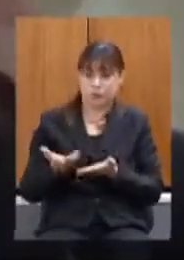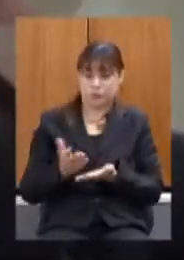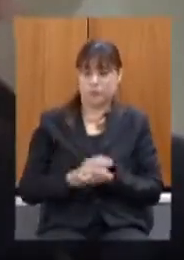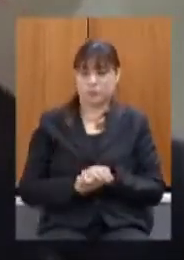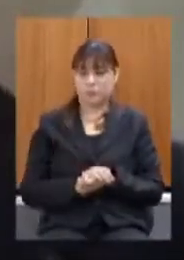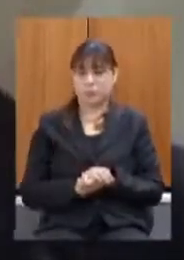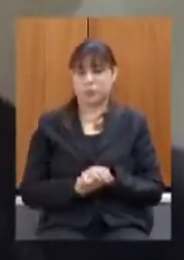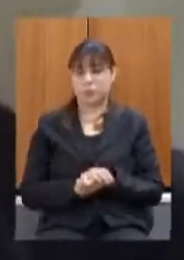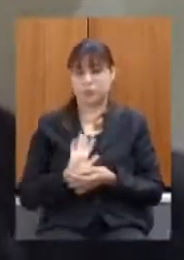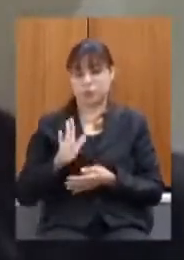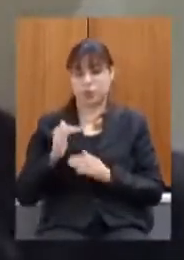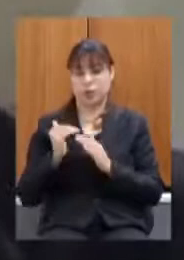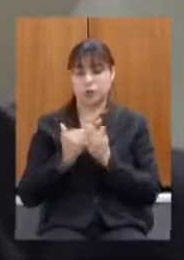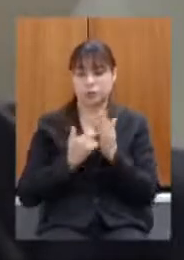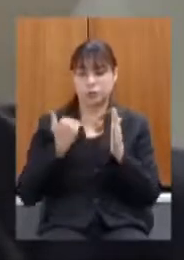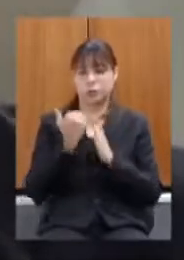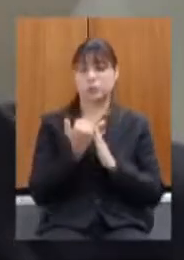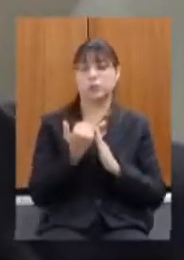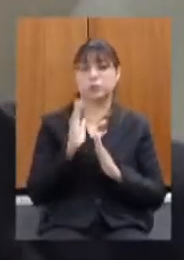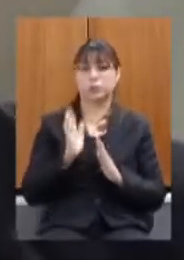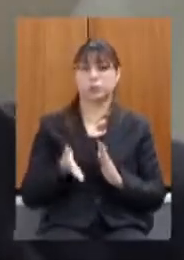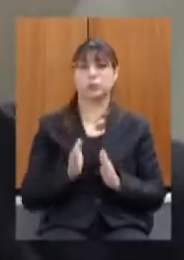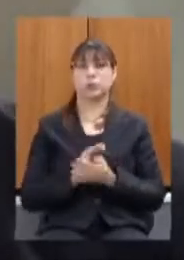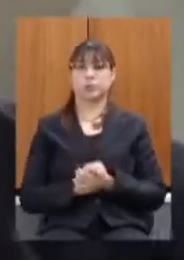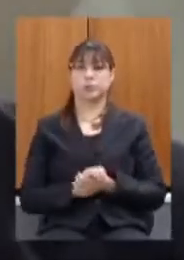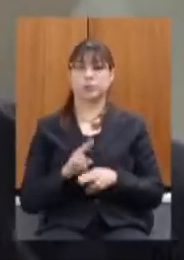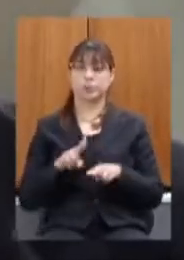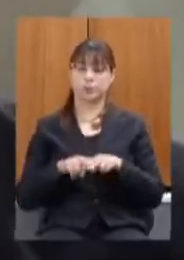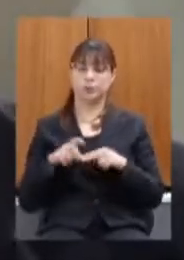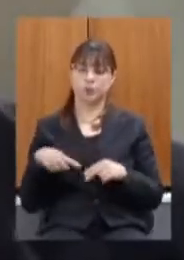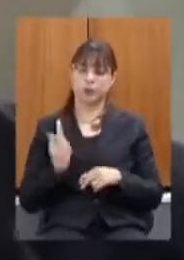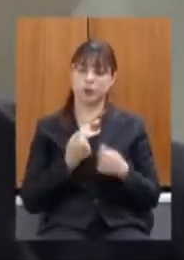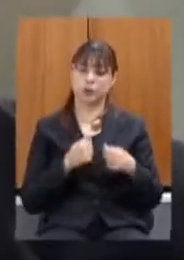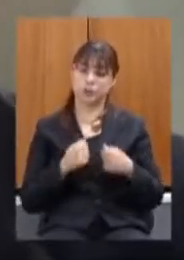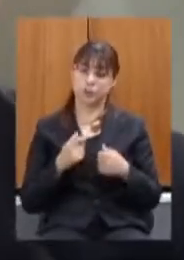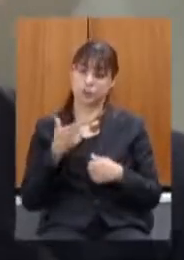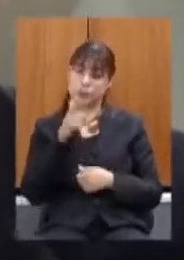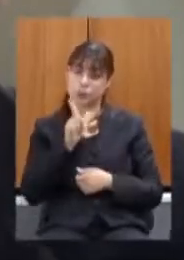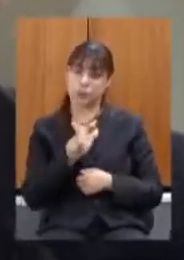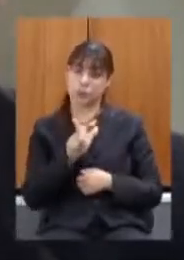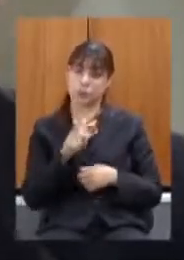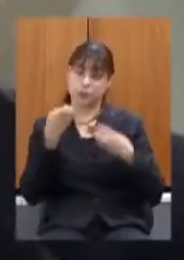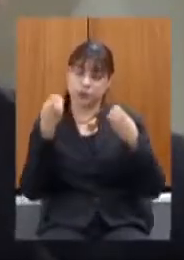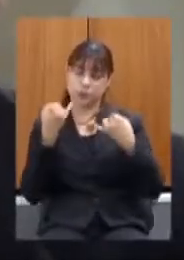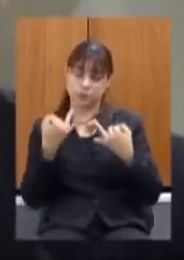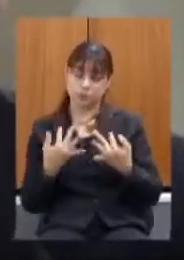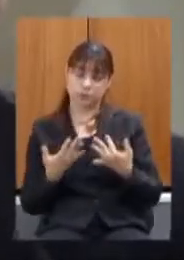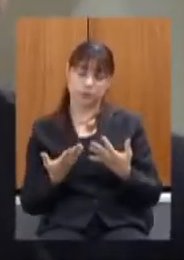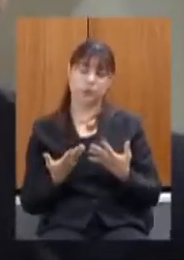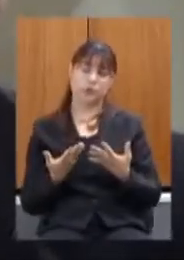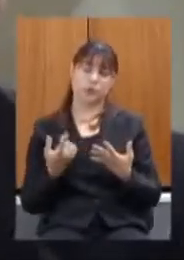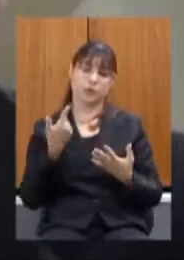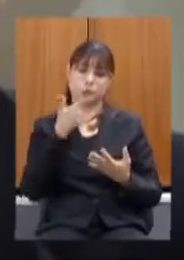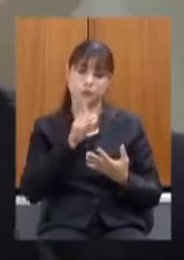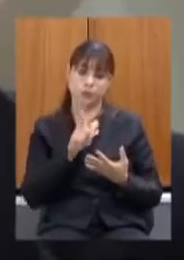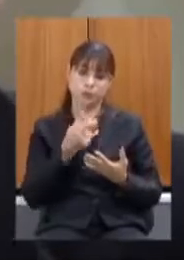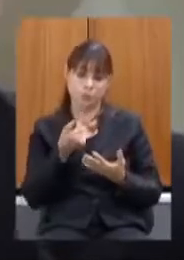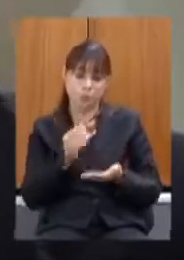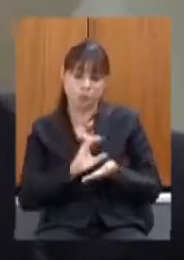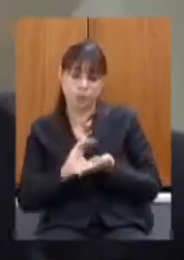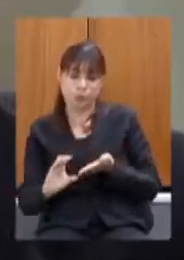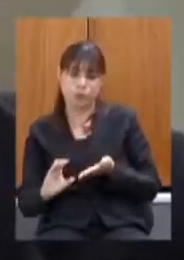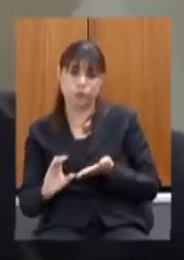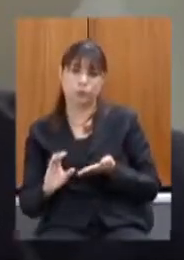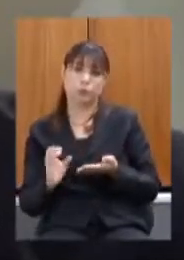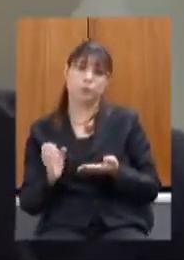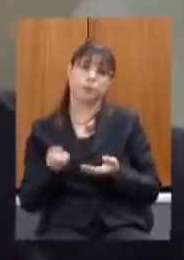eu acho que por isso que a gente tem conseguido contar um pouco o recurso fazer entregas para a